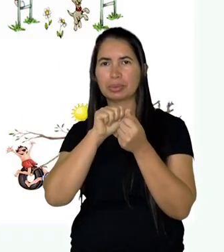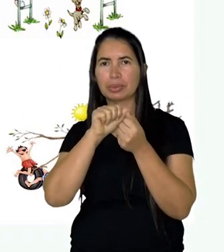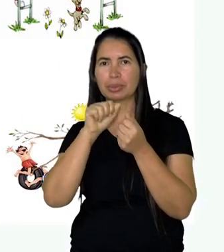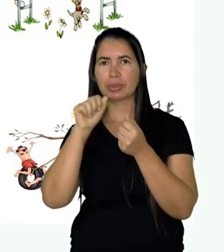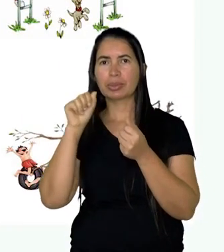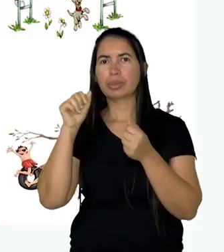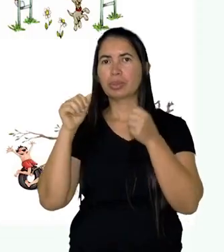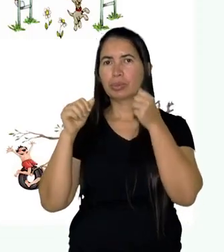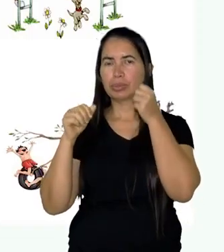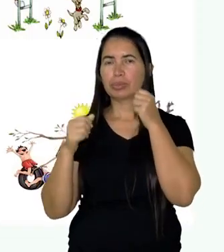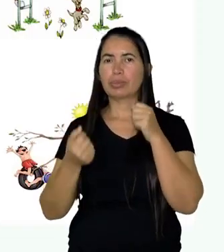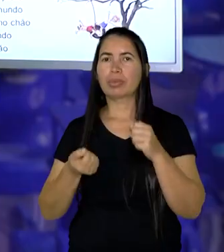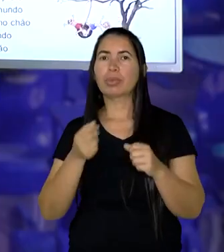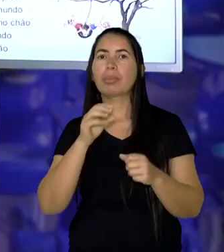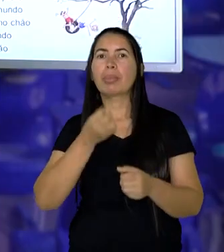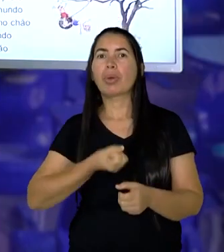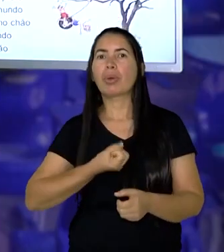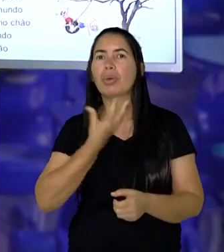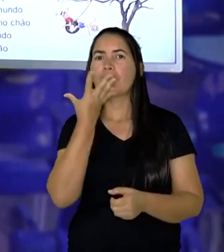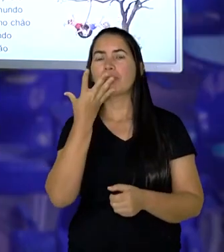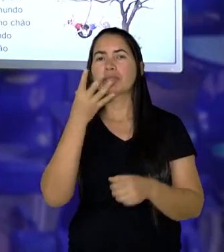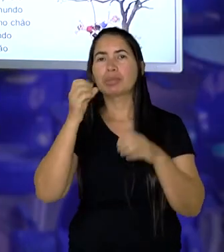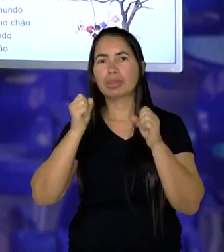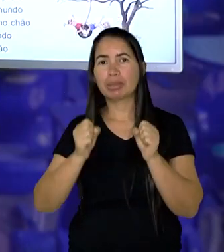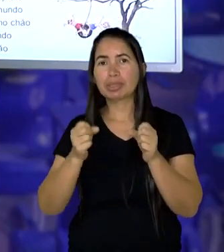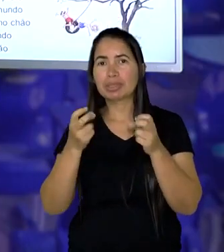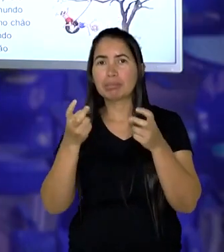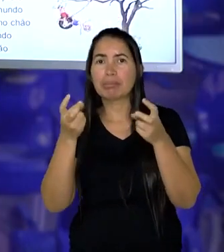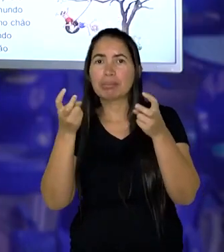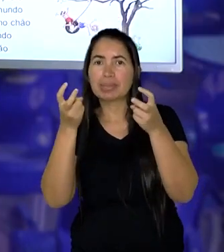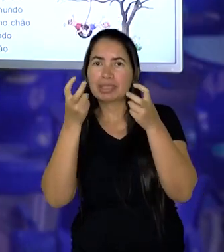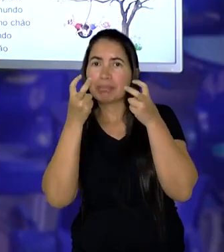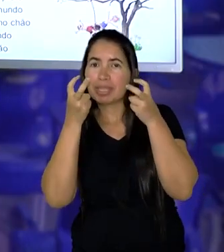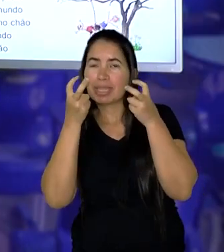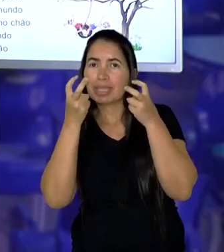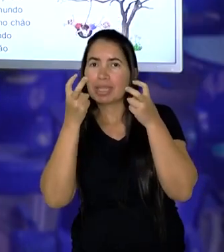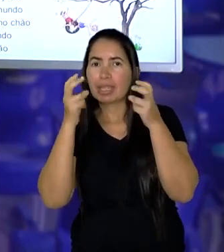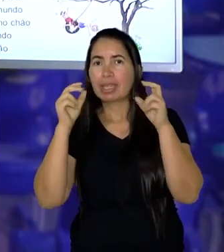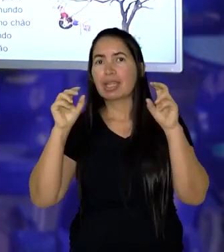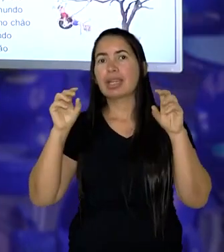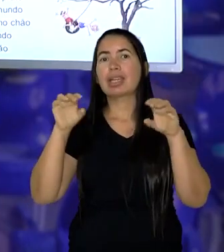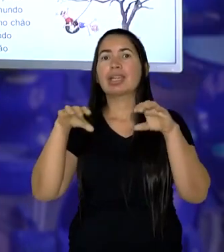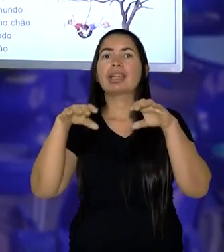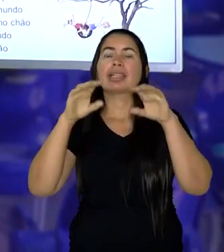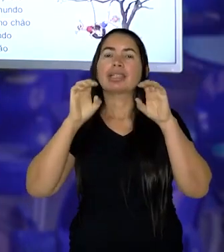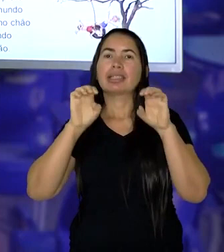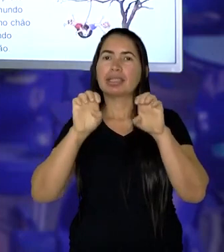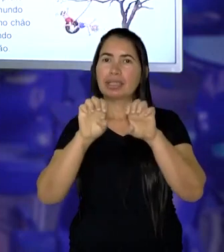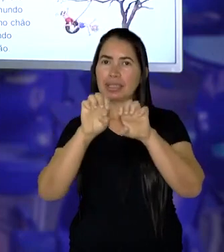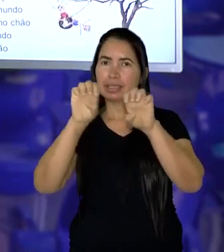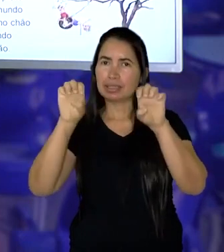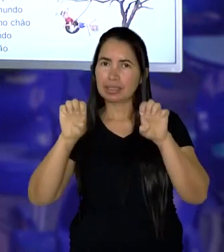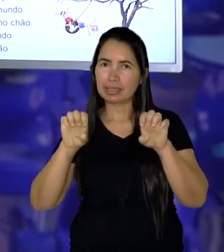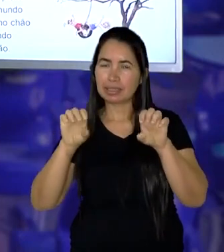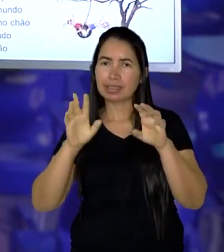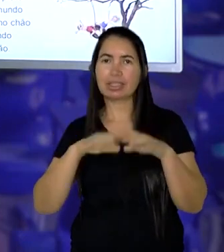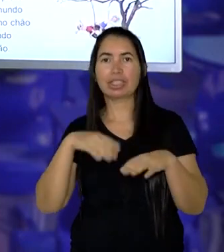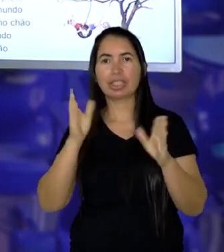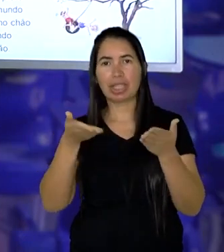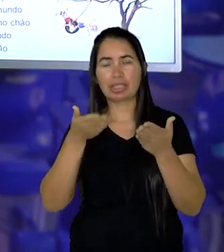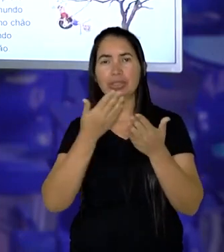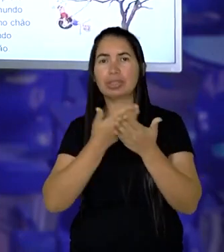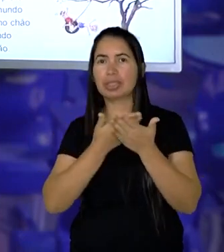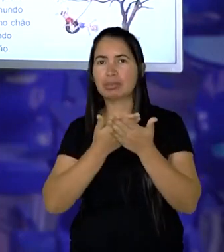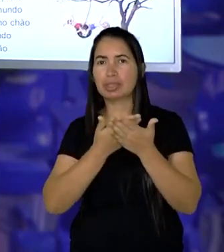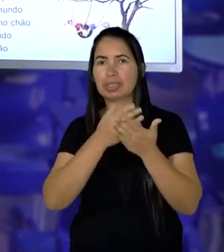e Helio Zizkig. Nesse poema, nós podemos perceber algumas das características que nós já falamos.